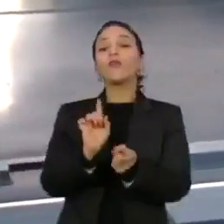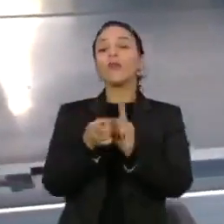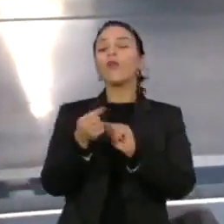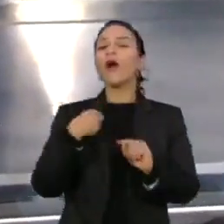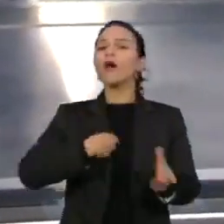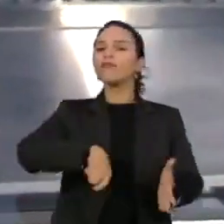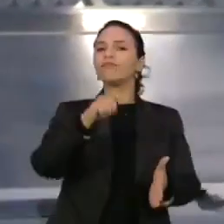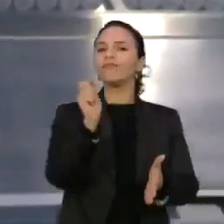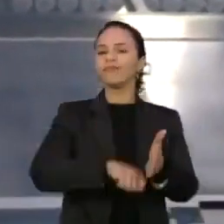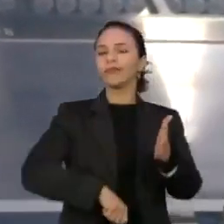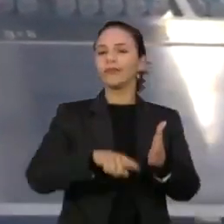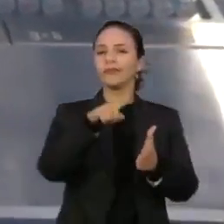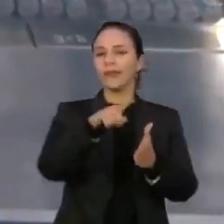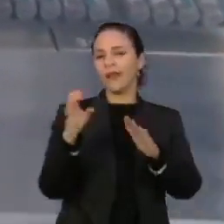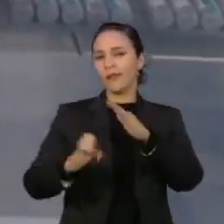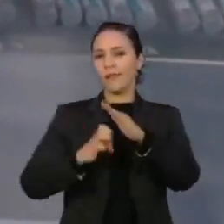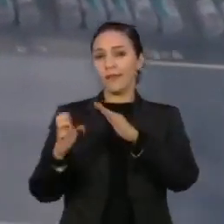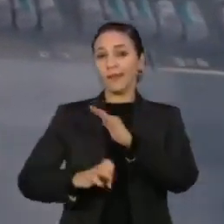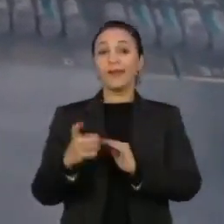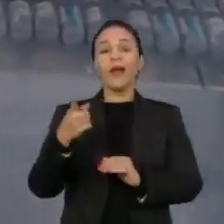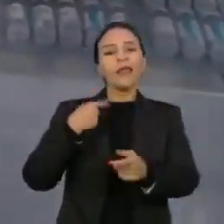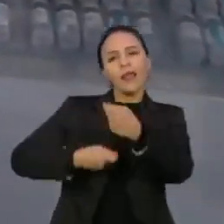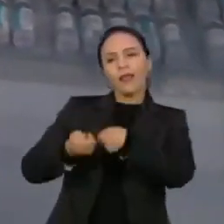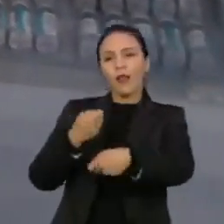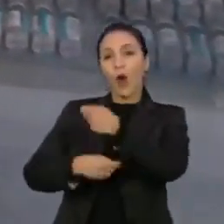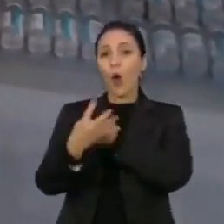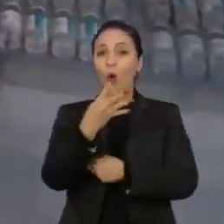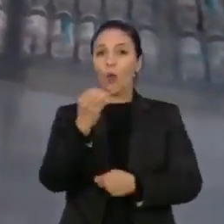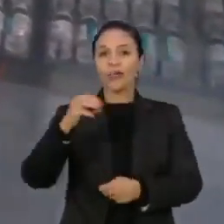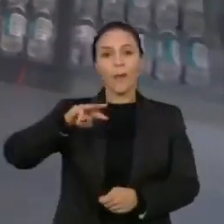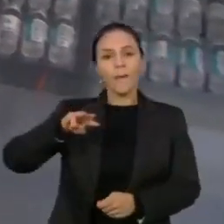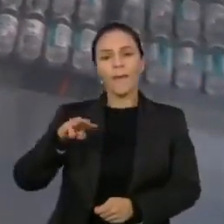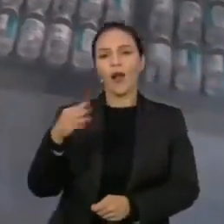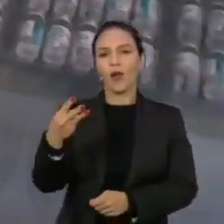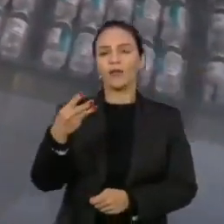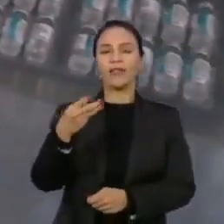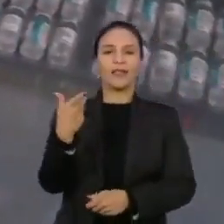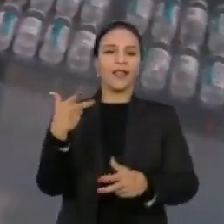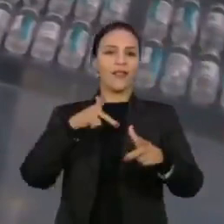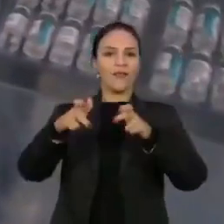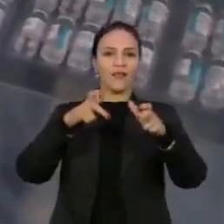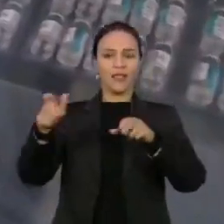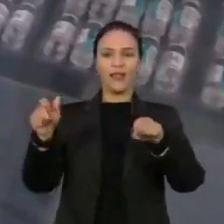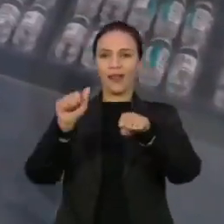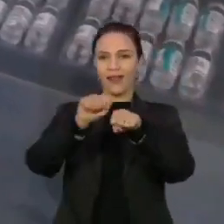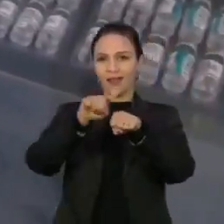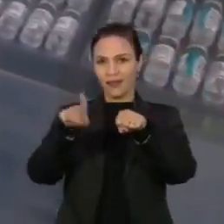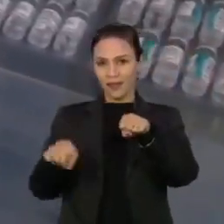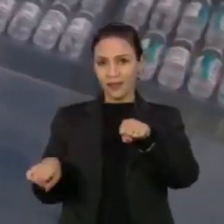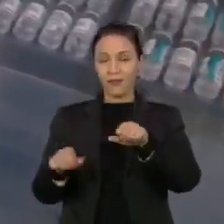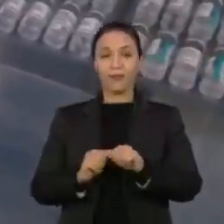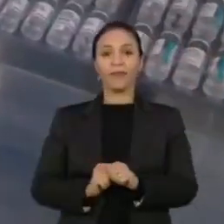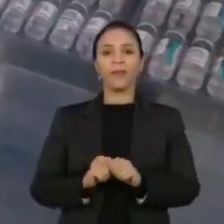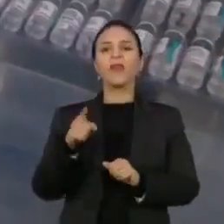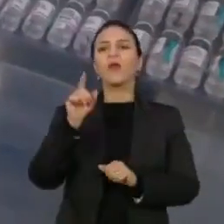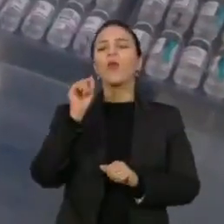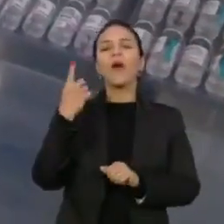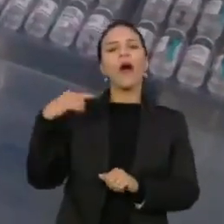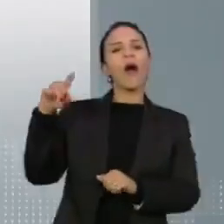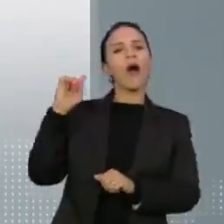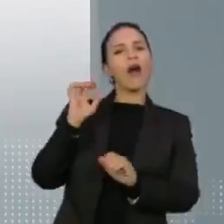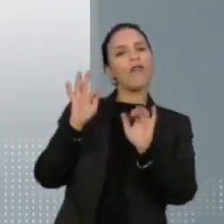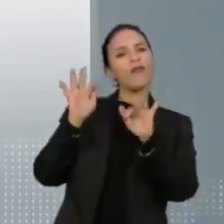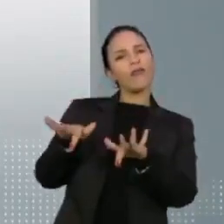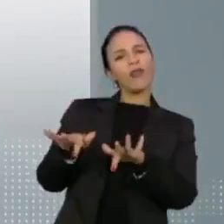que negociava 400 milhões de doses da vacina AstraZeneca. Dominguete afirma que isso aconteceu num jantar no final de